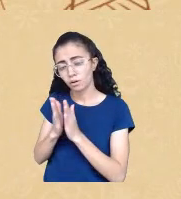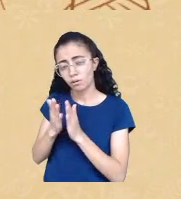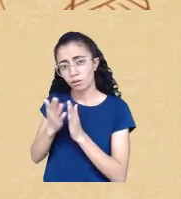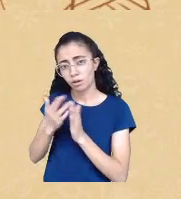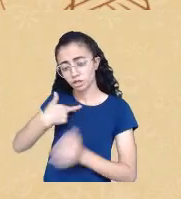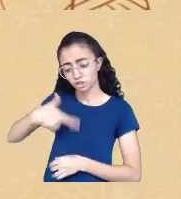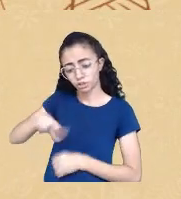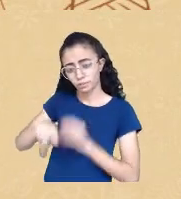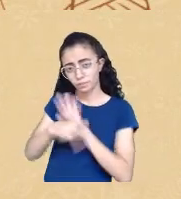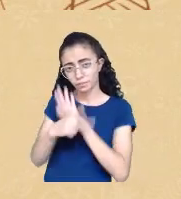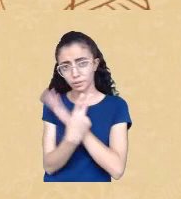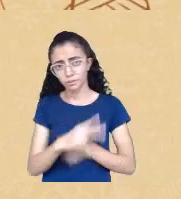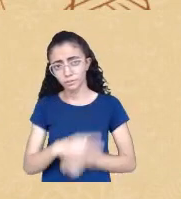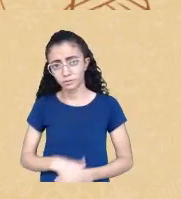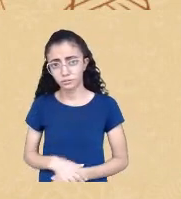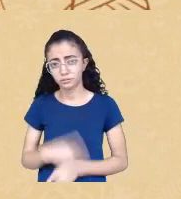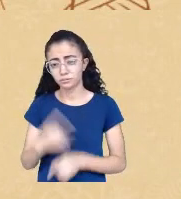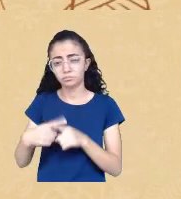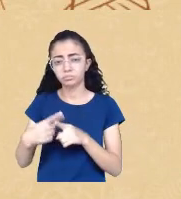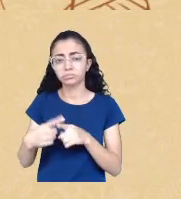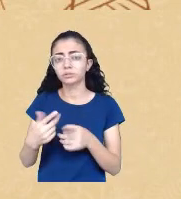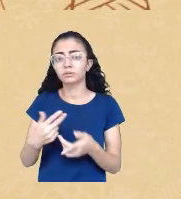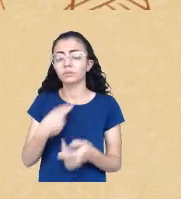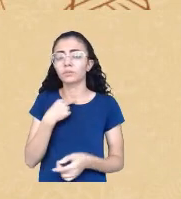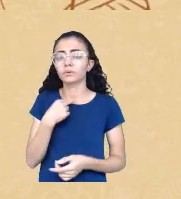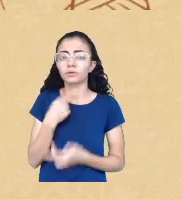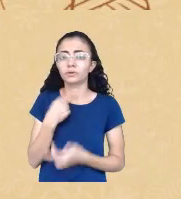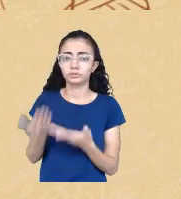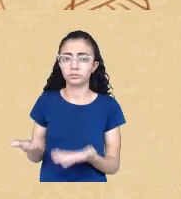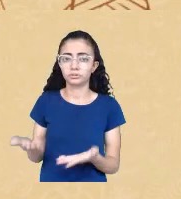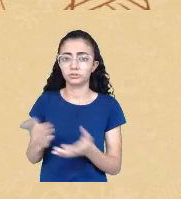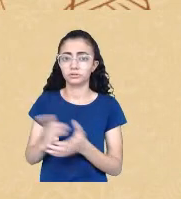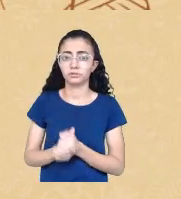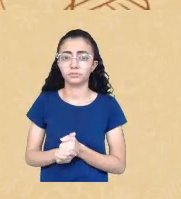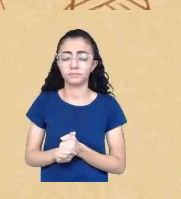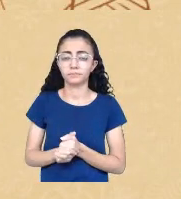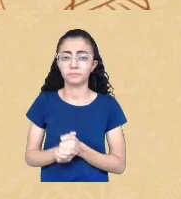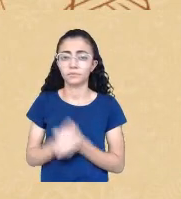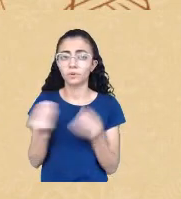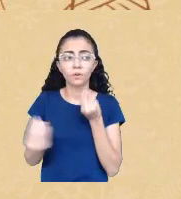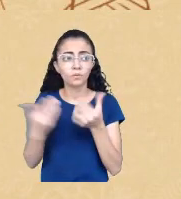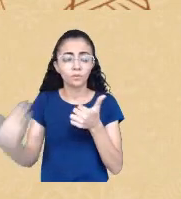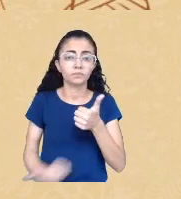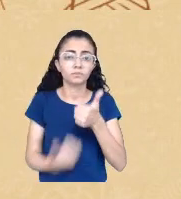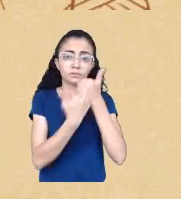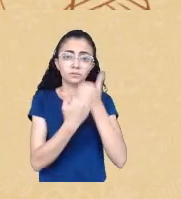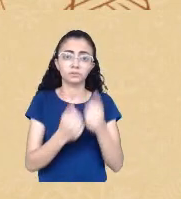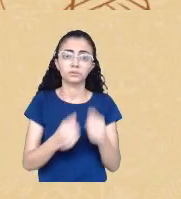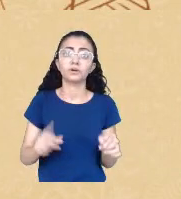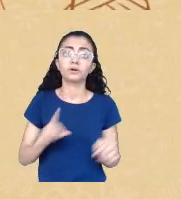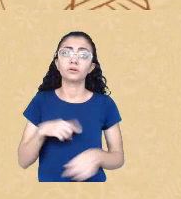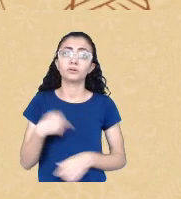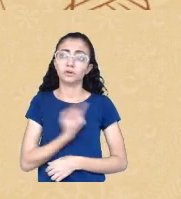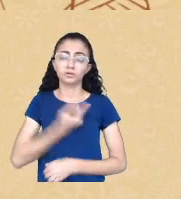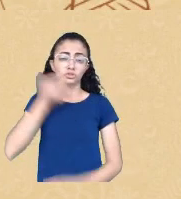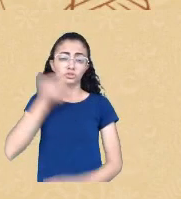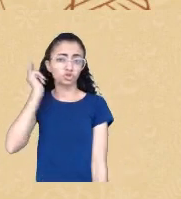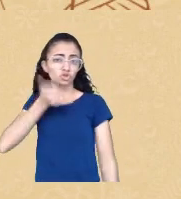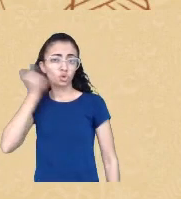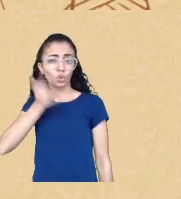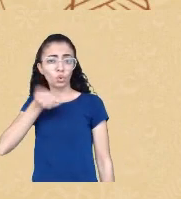dessa universidade é preciso que além de um discurso nós possamos